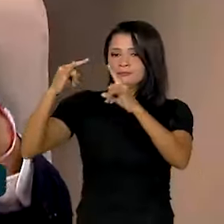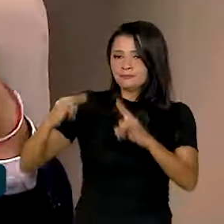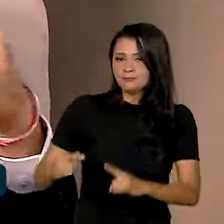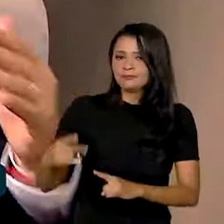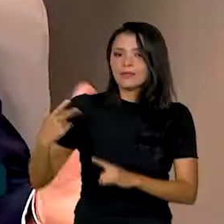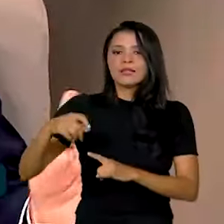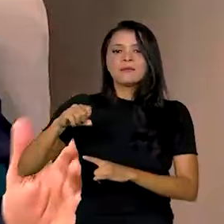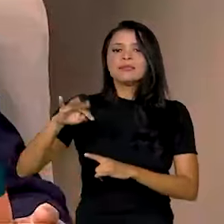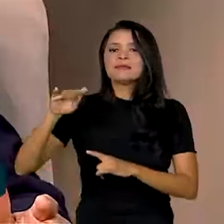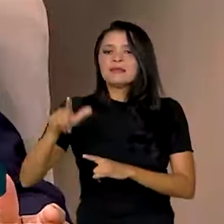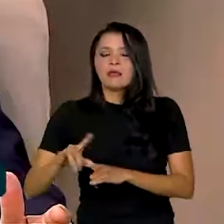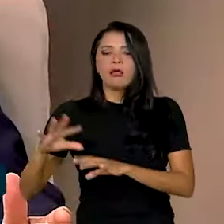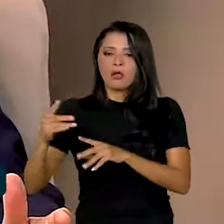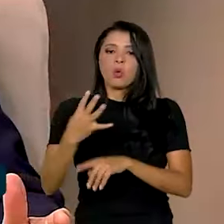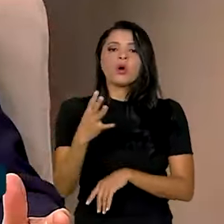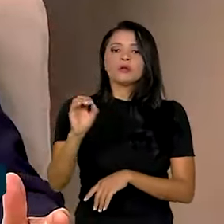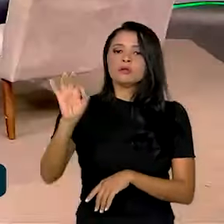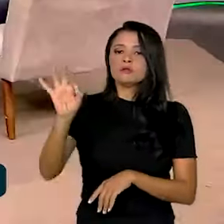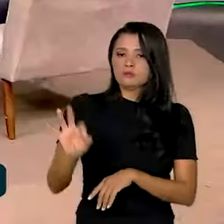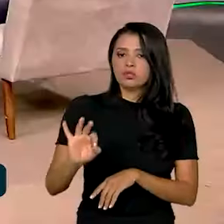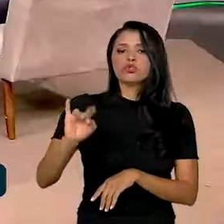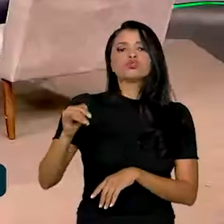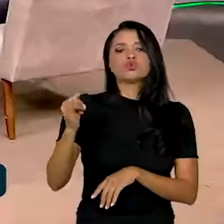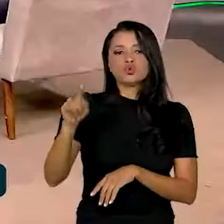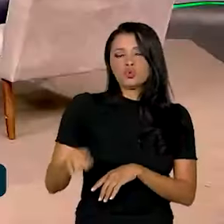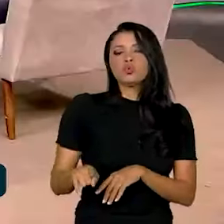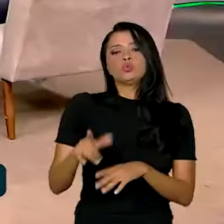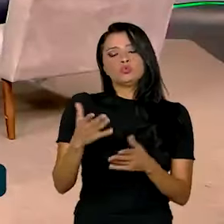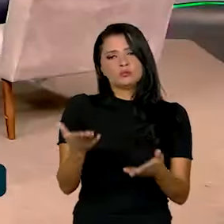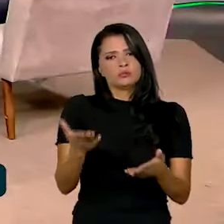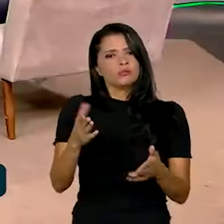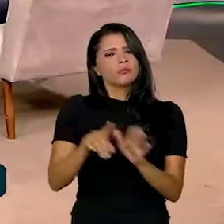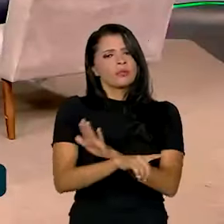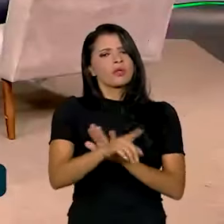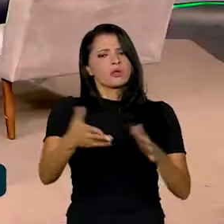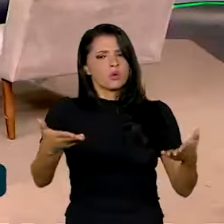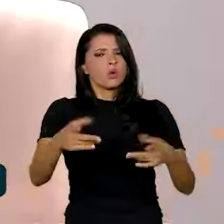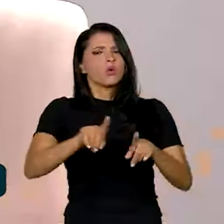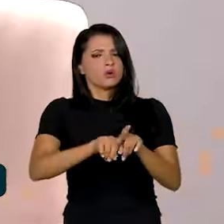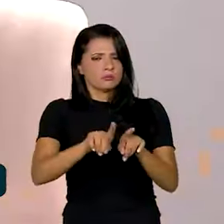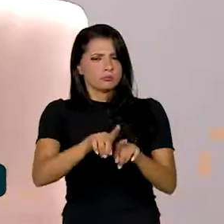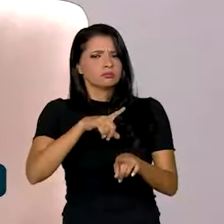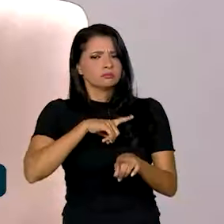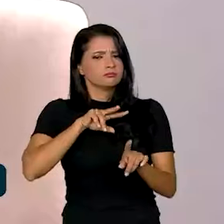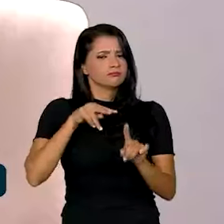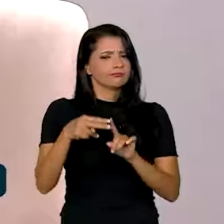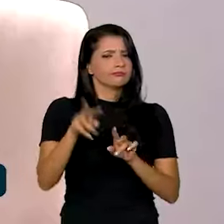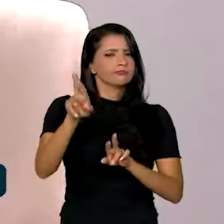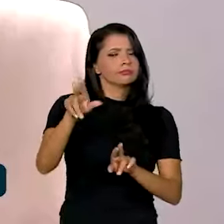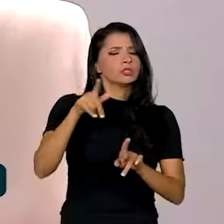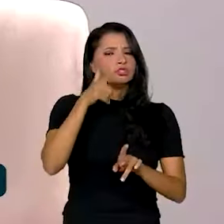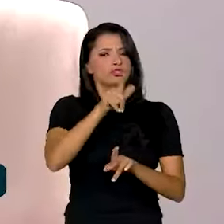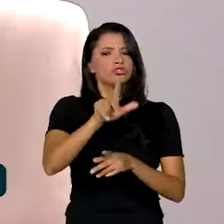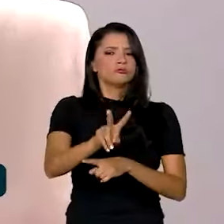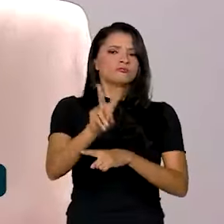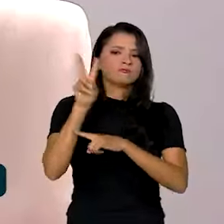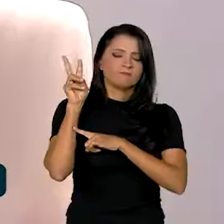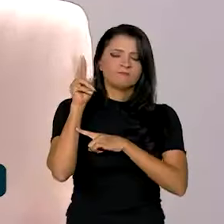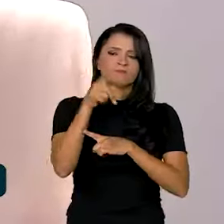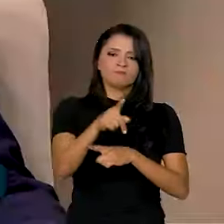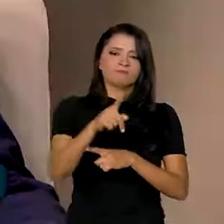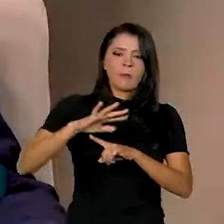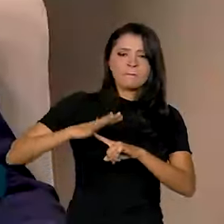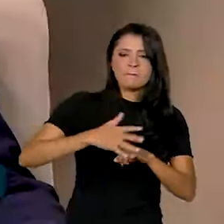,5% de juros e 40% de rebate. E agora, ministro, tem também a perspectiva de financiar a aquisição de